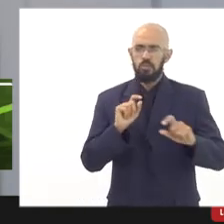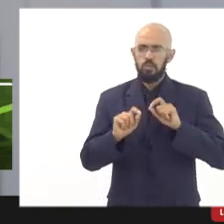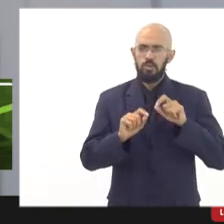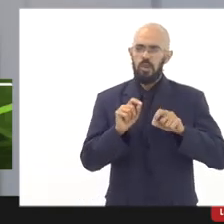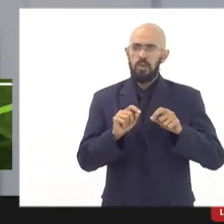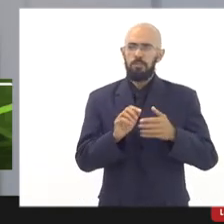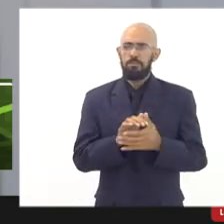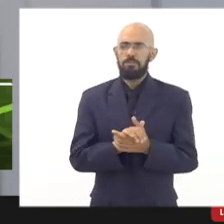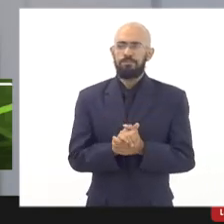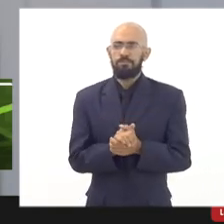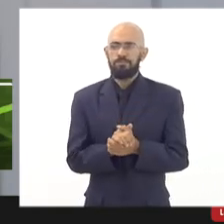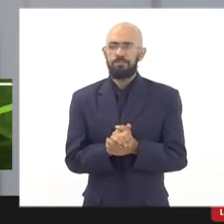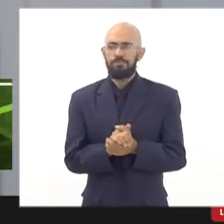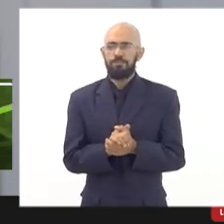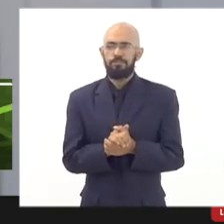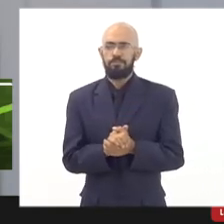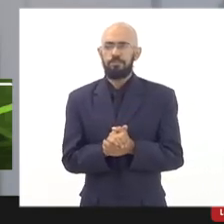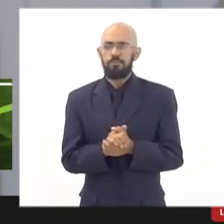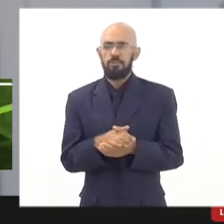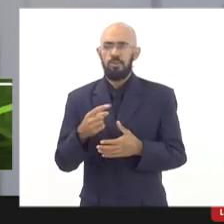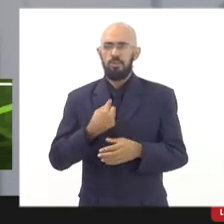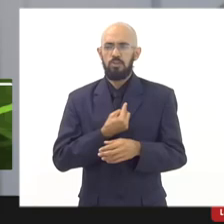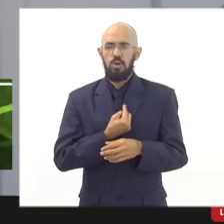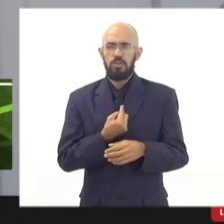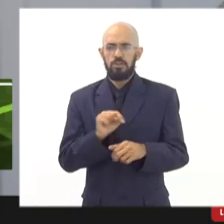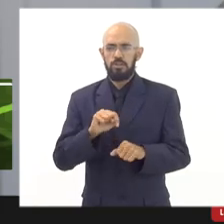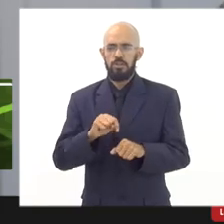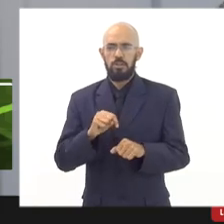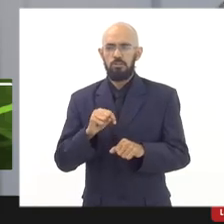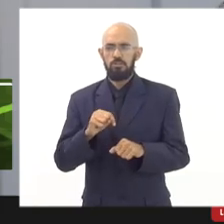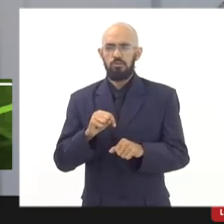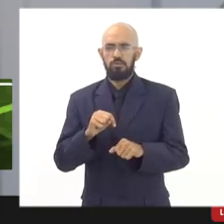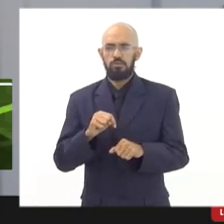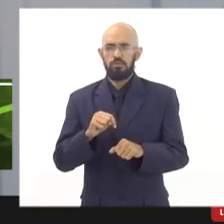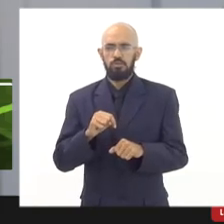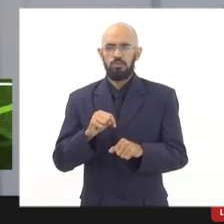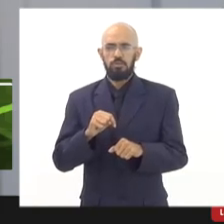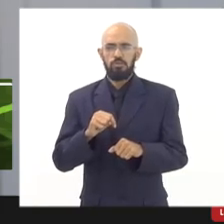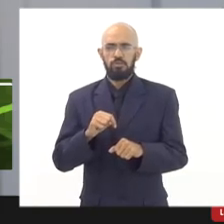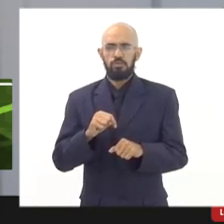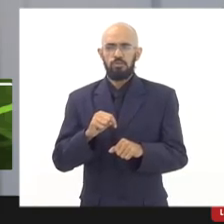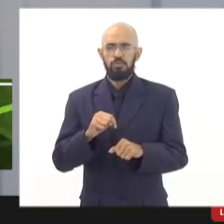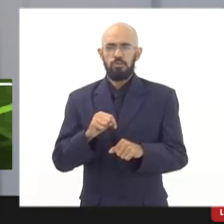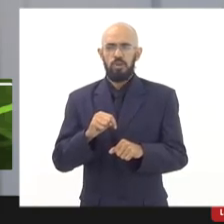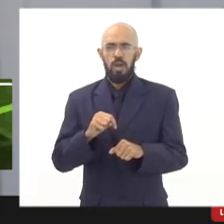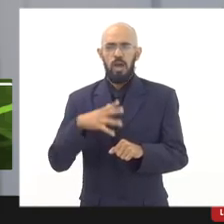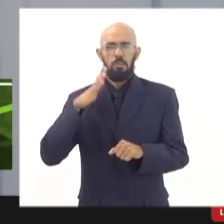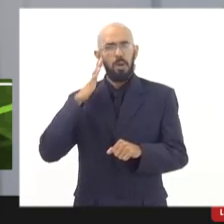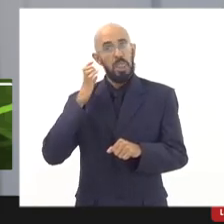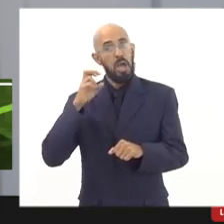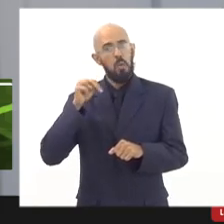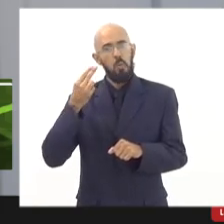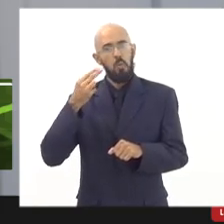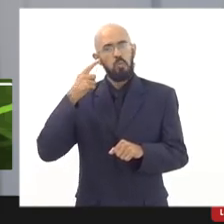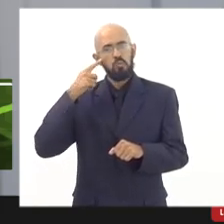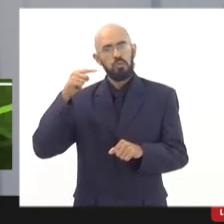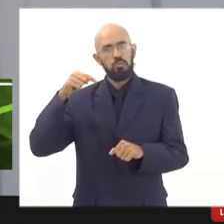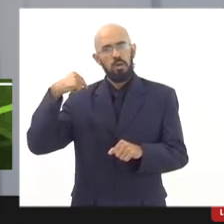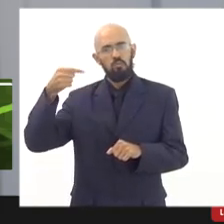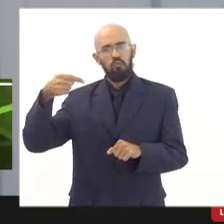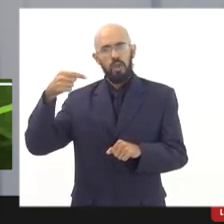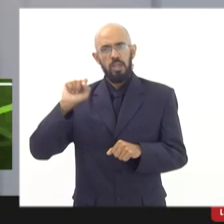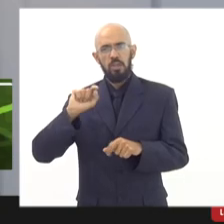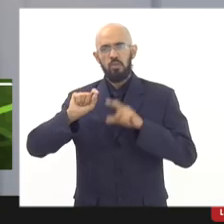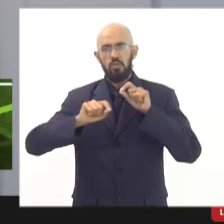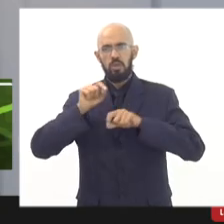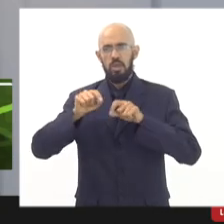estamos publicando, acredito que se não amanhã, na próxima semana vai estar uma